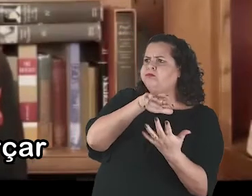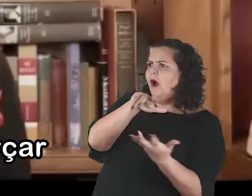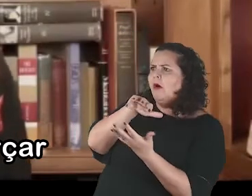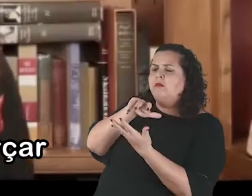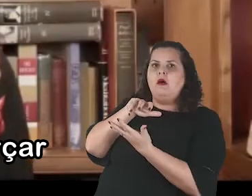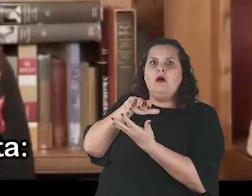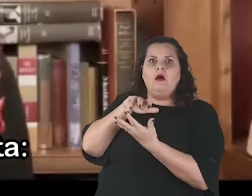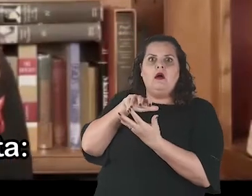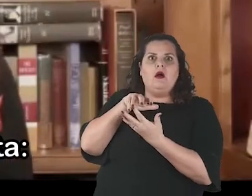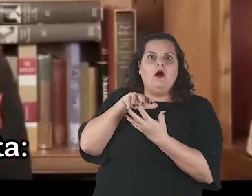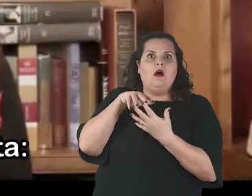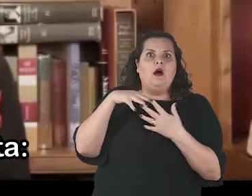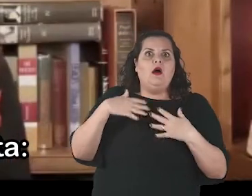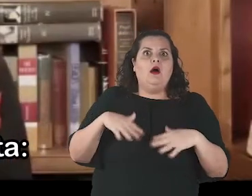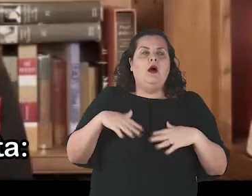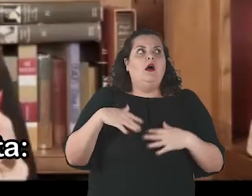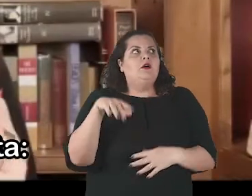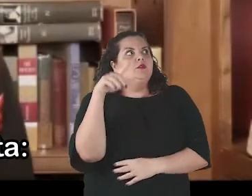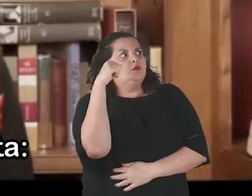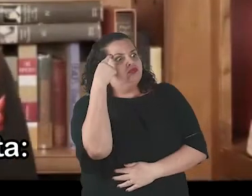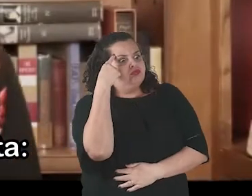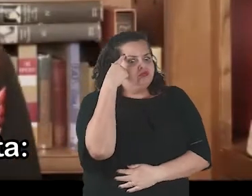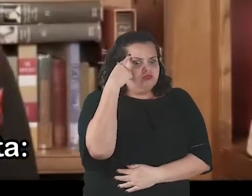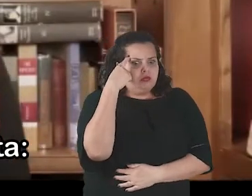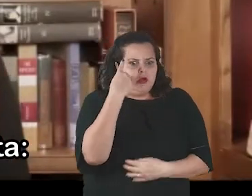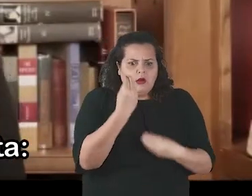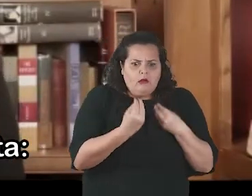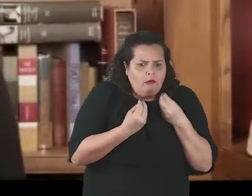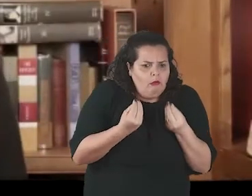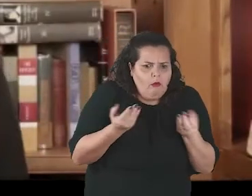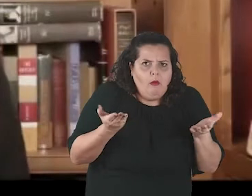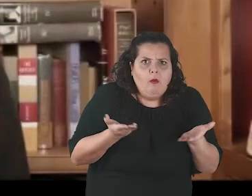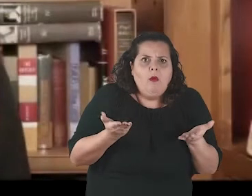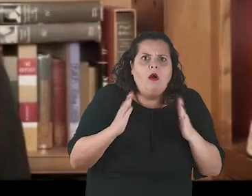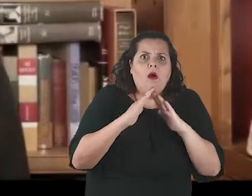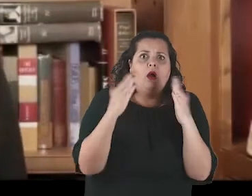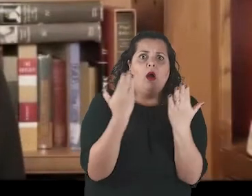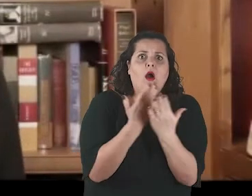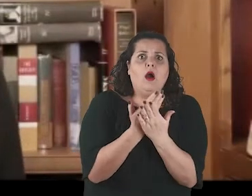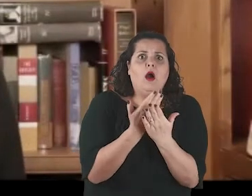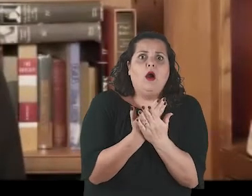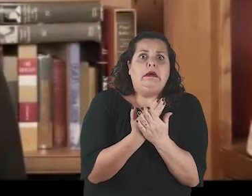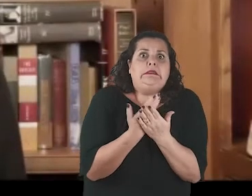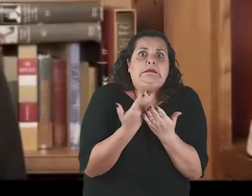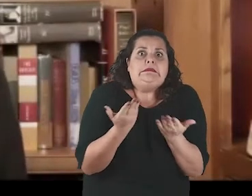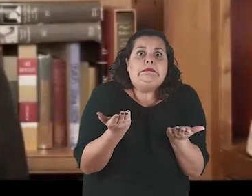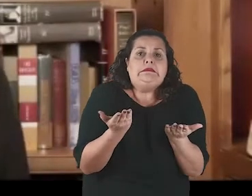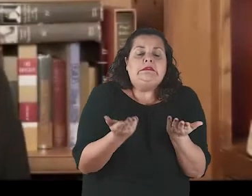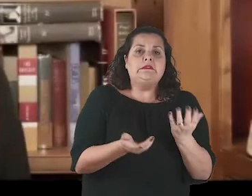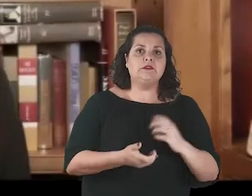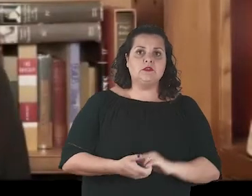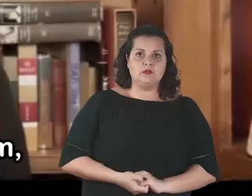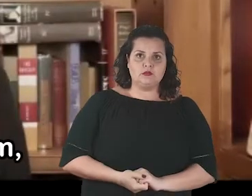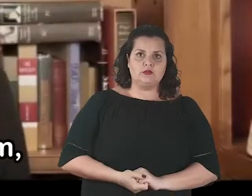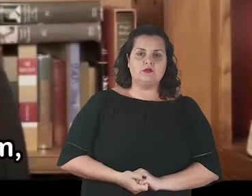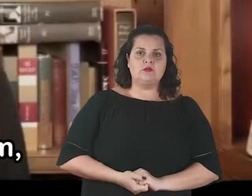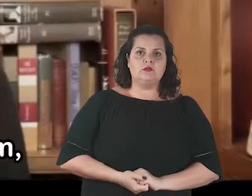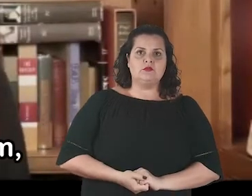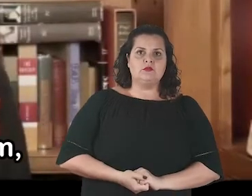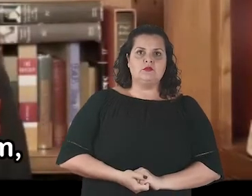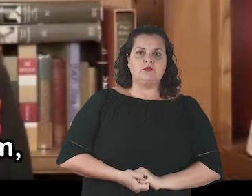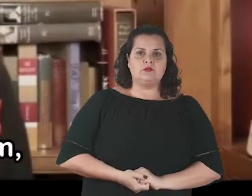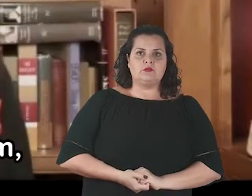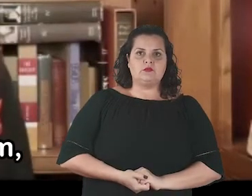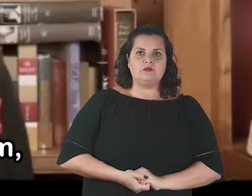tiveram que se esforçar para responder a uma pergunta. E a escola? Na